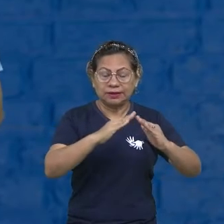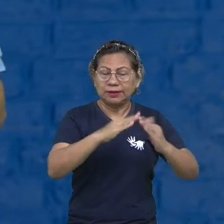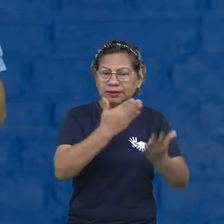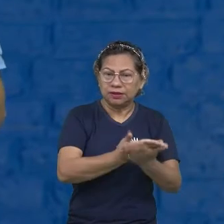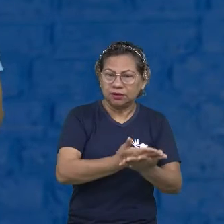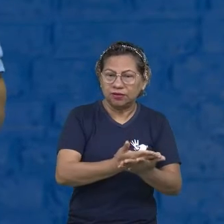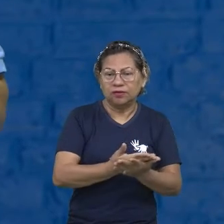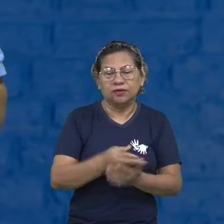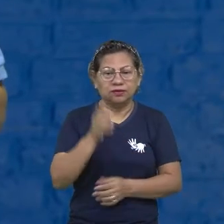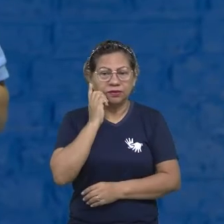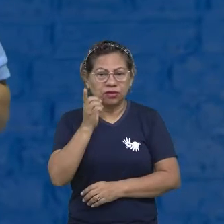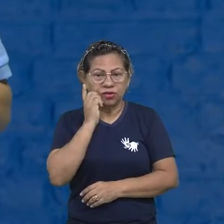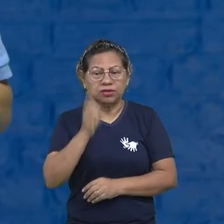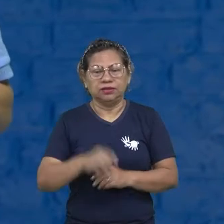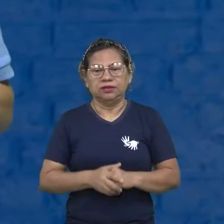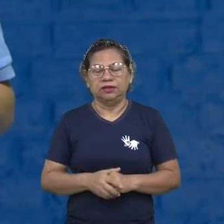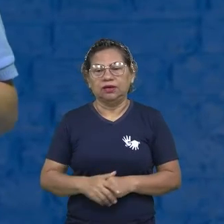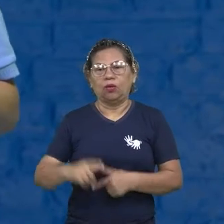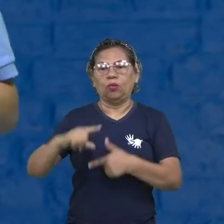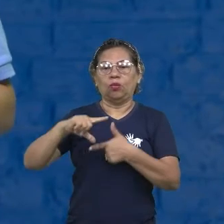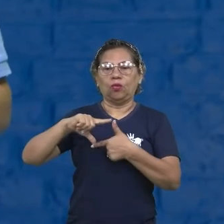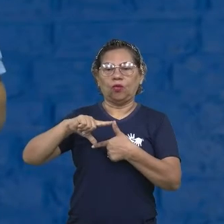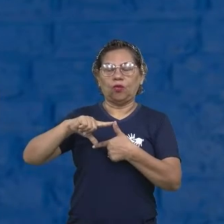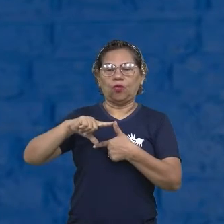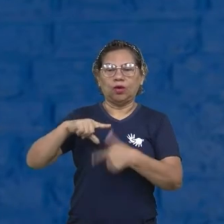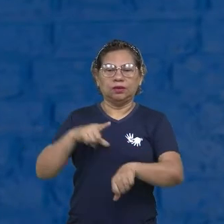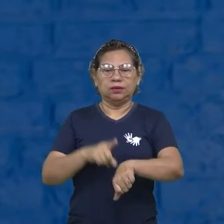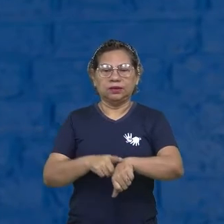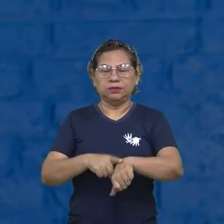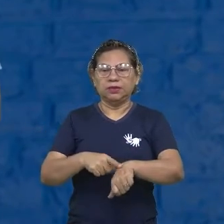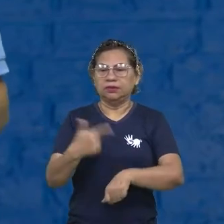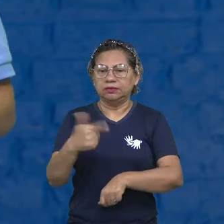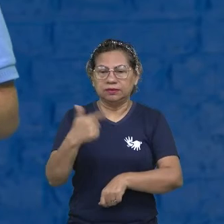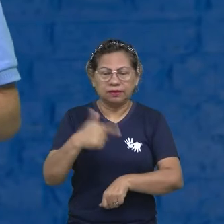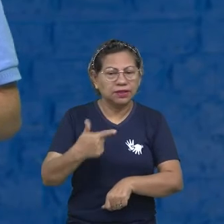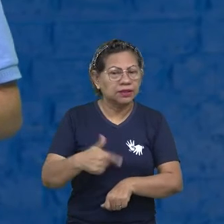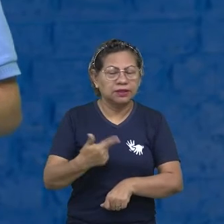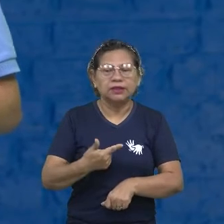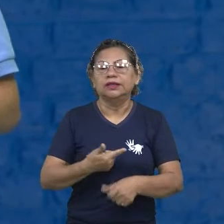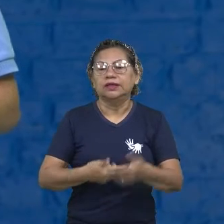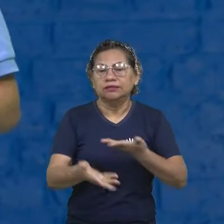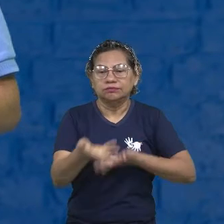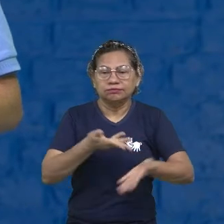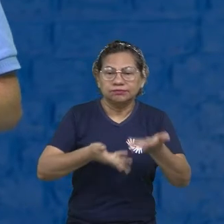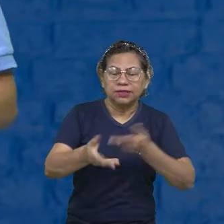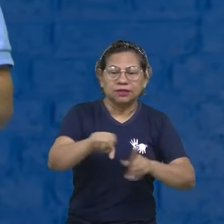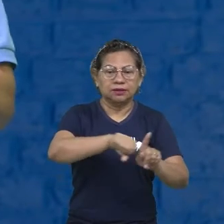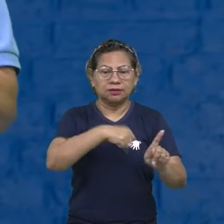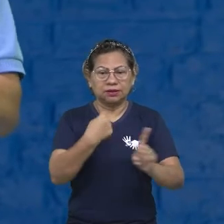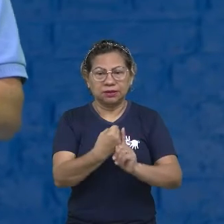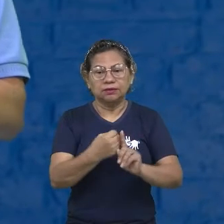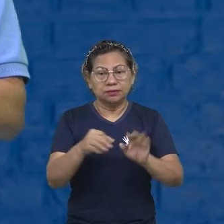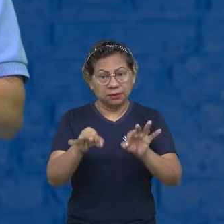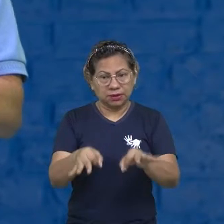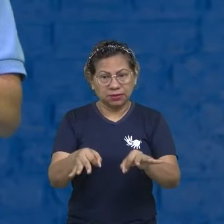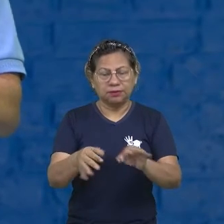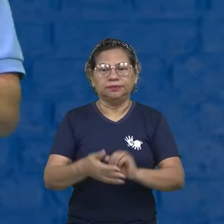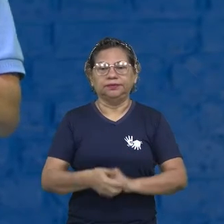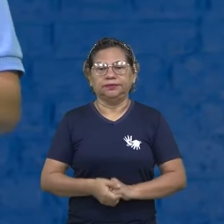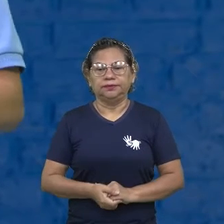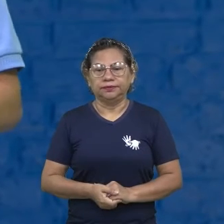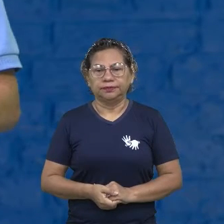dia a dia. Vão se isolar ali naquele momento, não vão ter aquela interação social, certo? Vão ficar